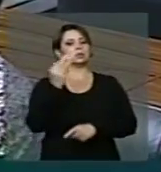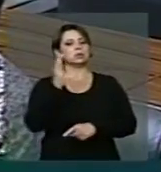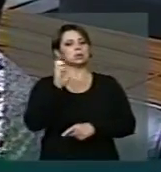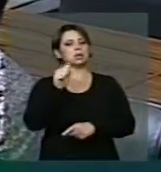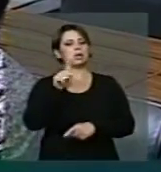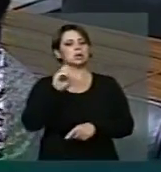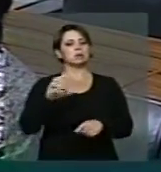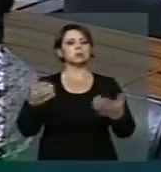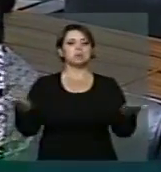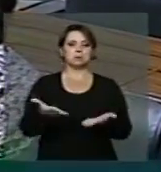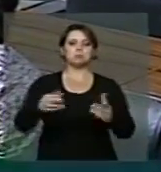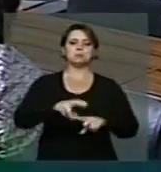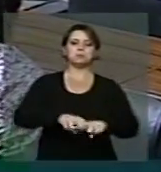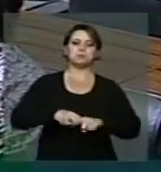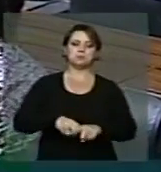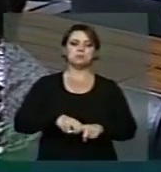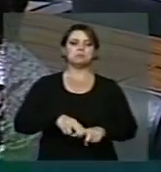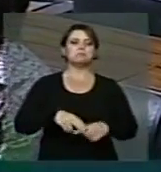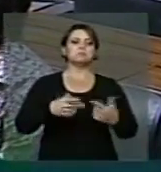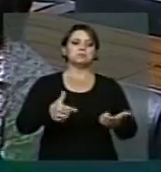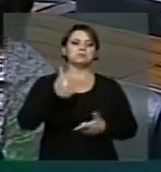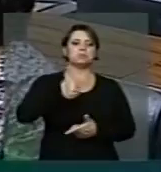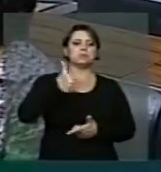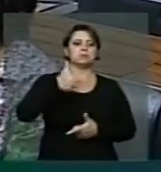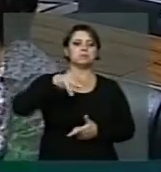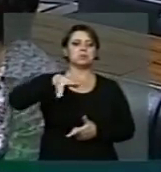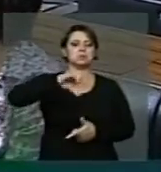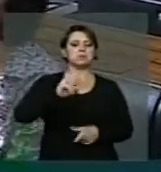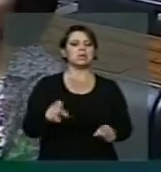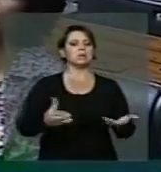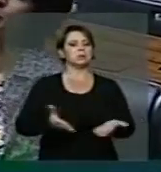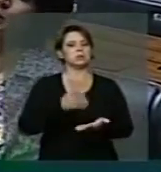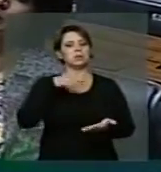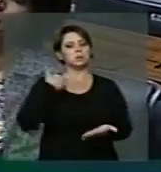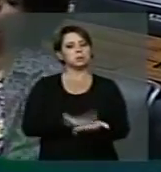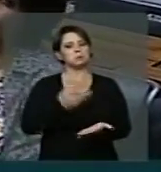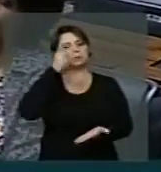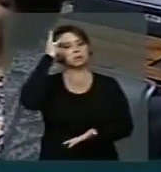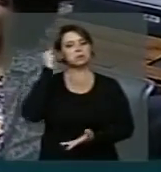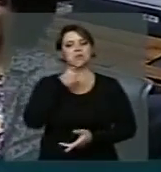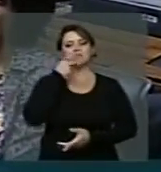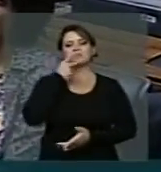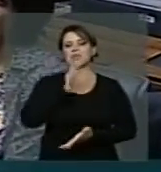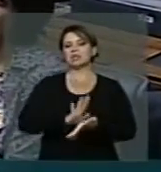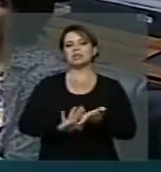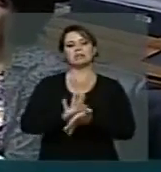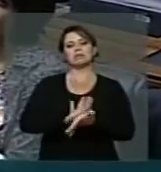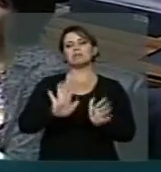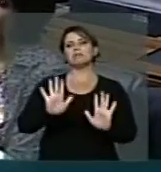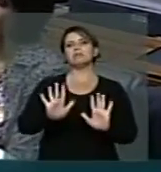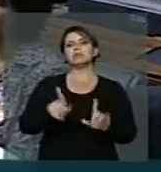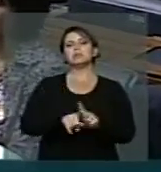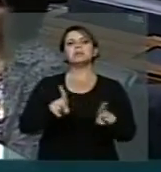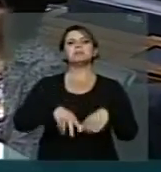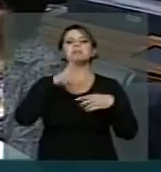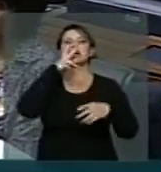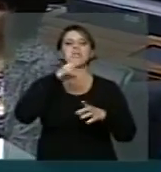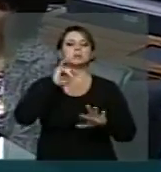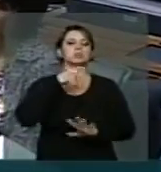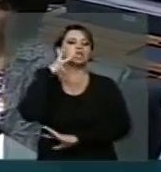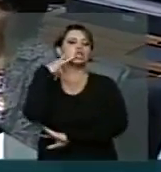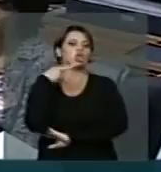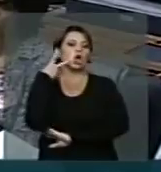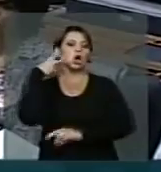até hoje, o primeiro de maio, não é reconhecido como dia do trabalhador, da trabalhadora. Amanhã será um dia comum. Para